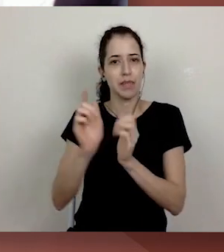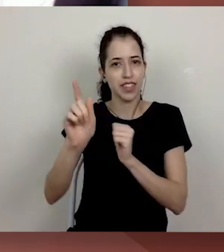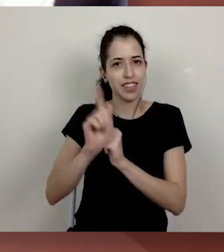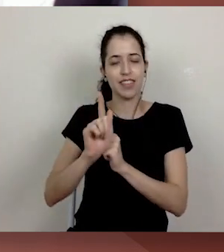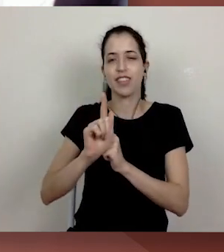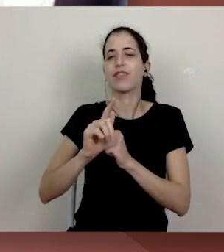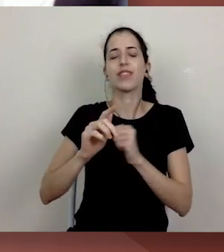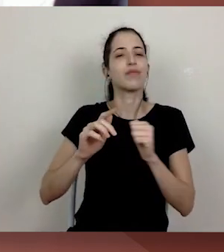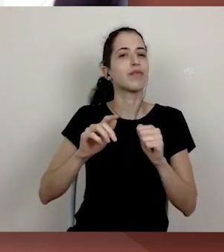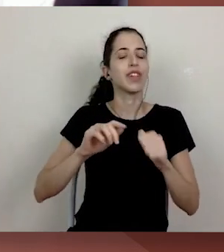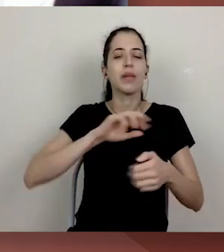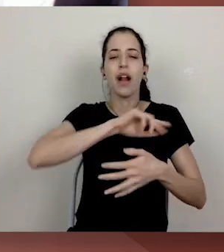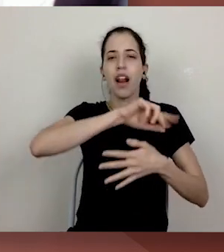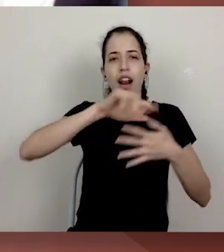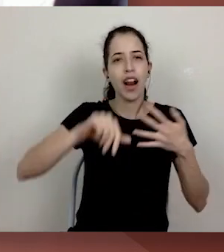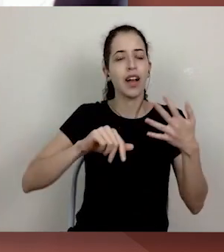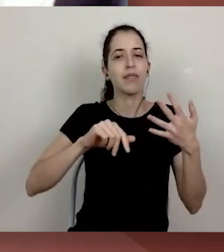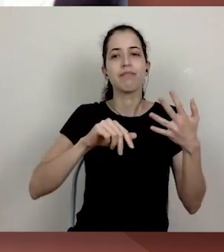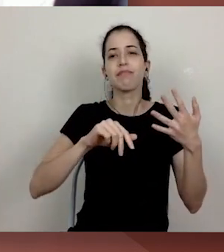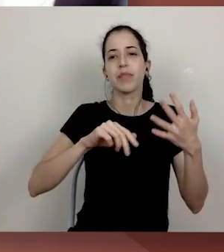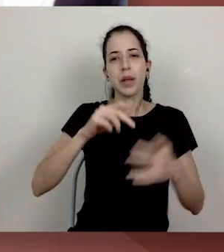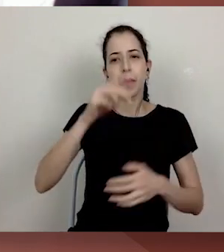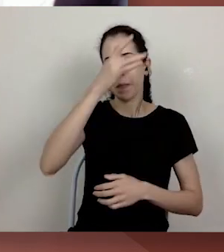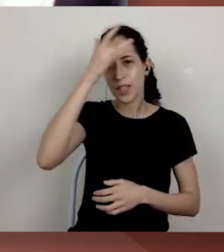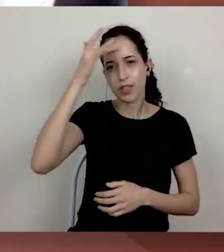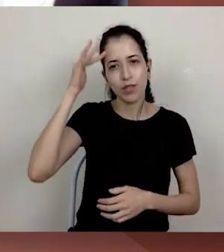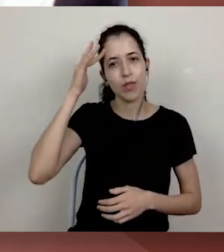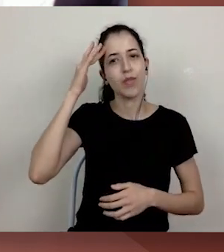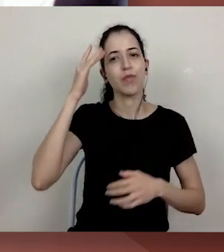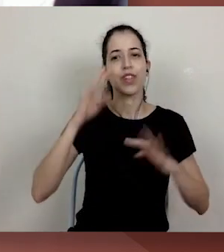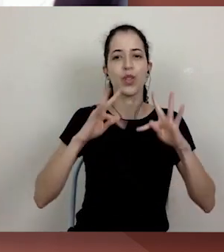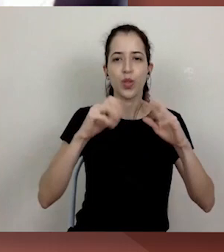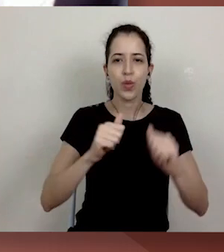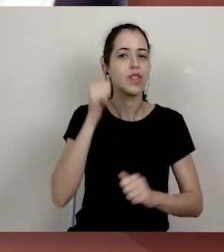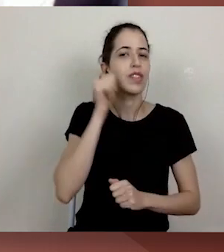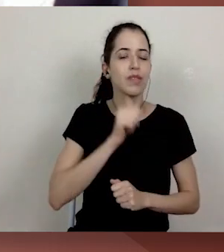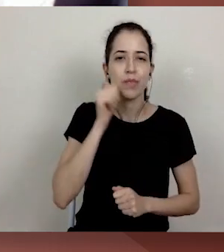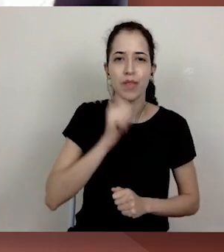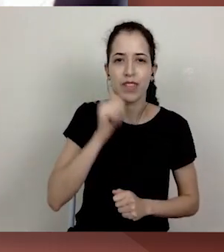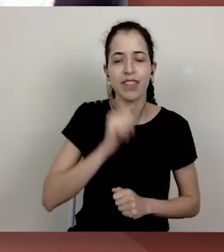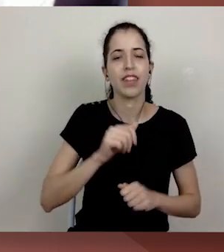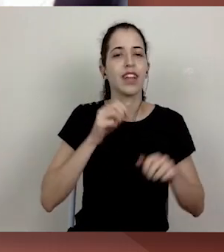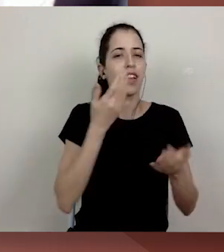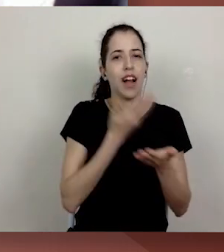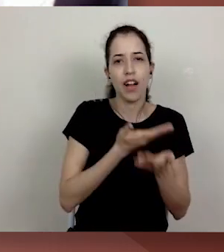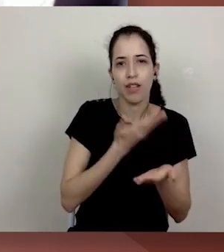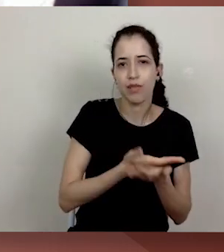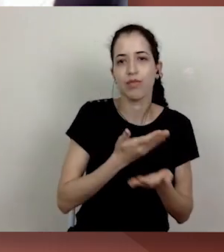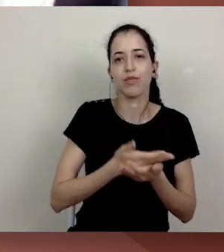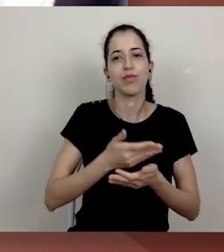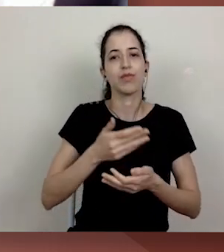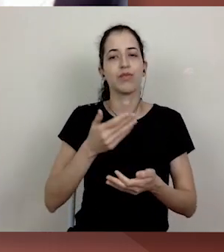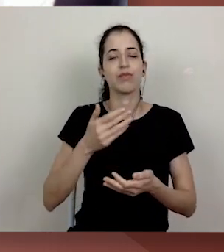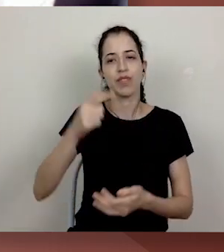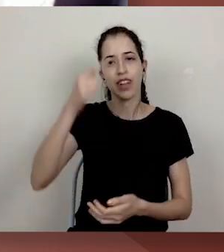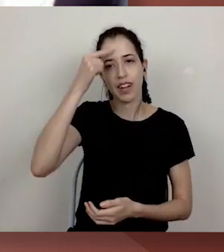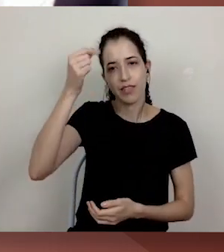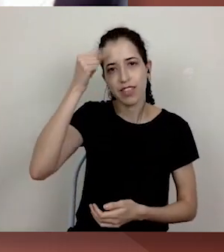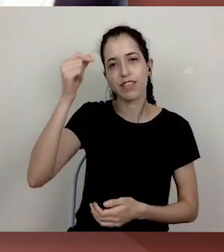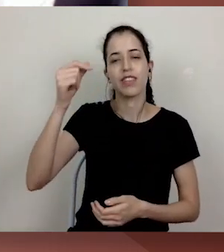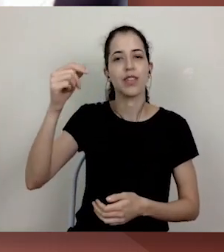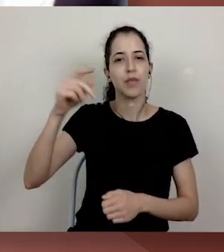estudantes de graduação e de pós-graduação da UFSCar, que fazem da universidade um lugar melhor por sua